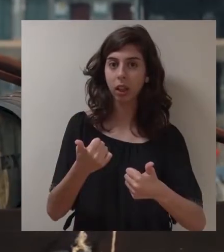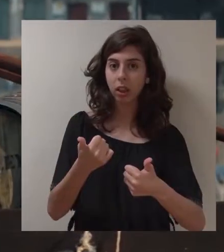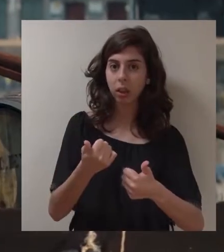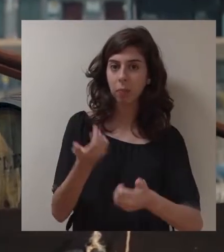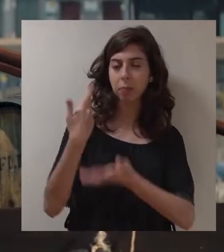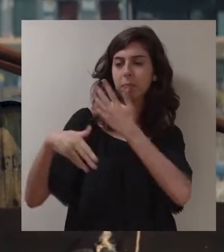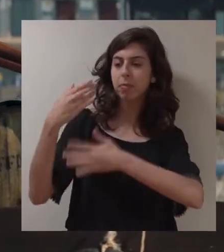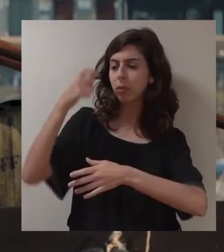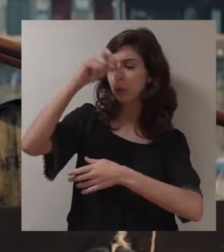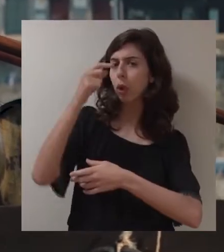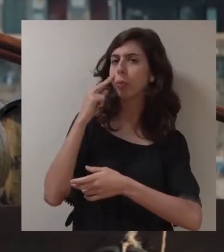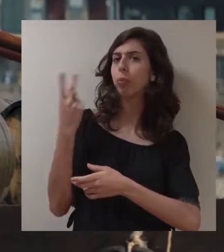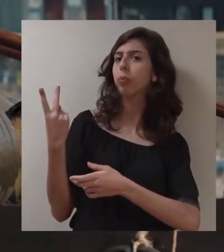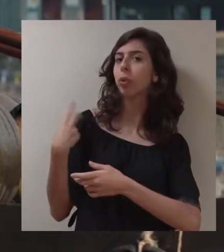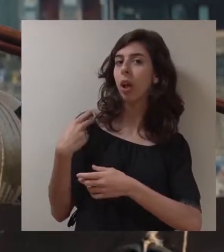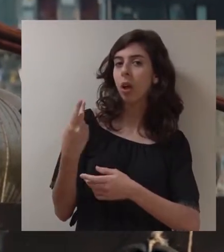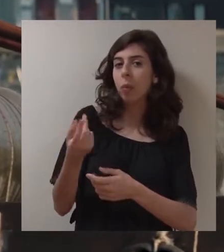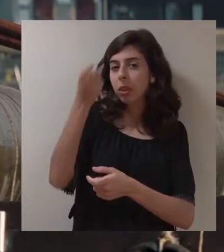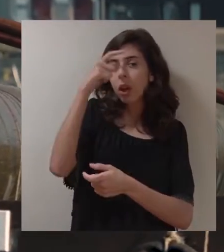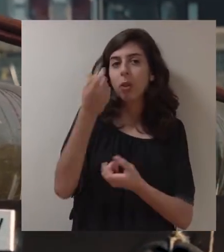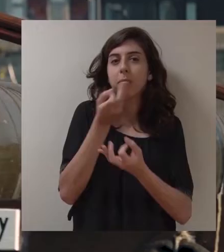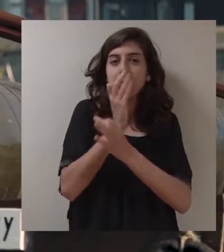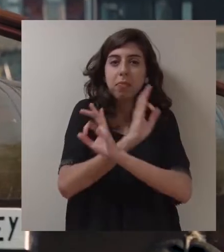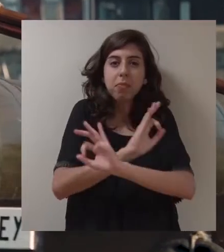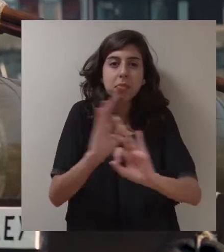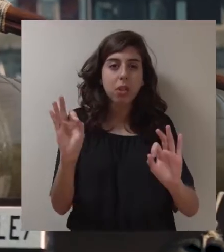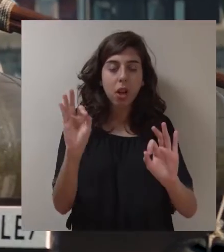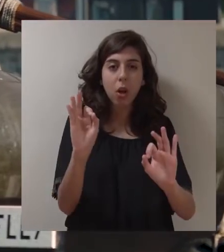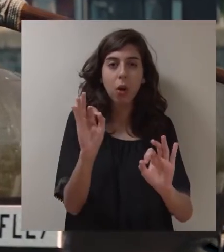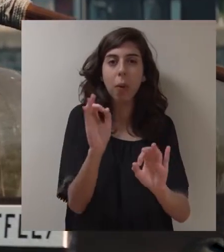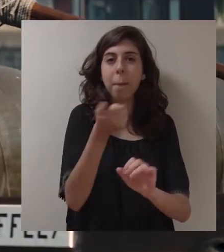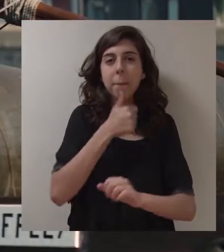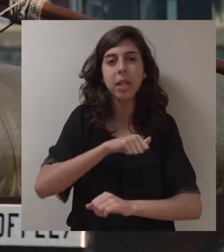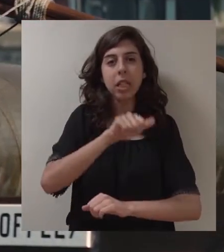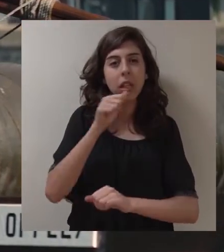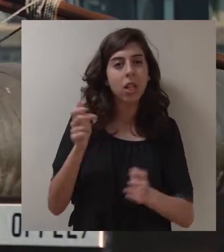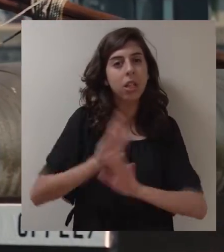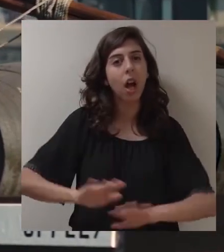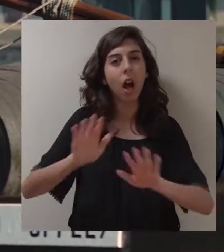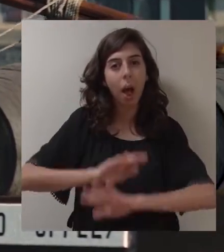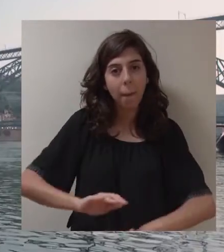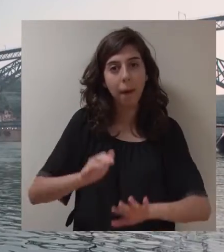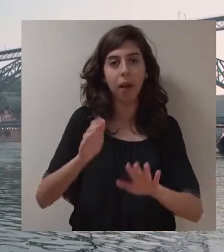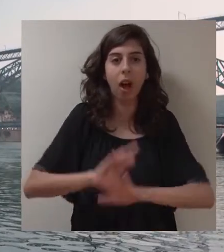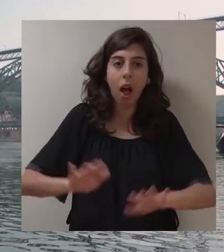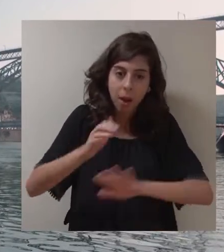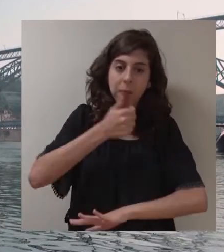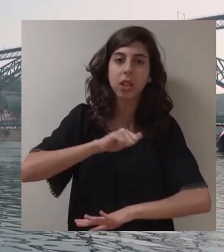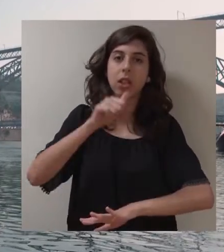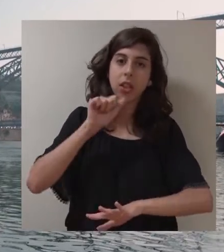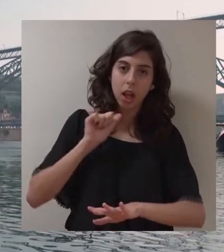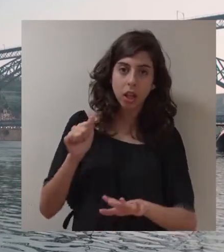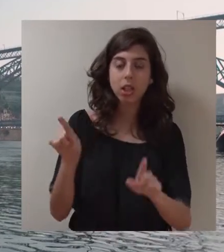passado, para a sua história, uma história extraordinária. Uma história de muita paciência, de muita calma, tanta calma e tanta